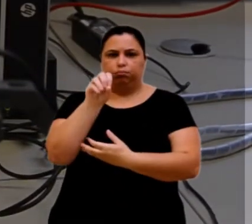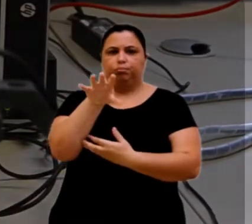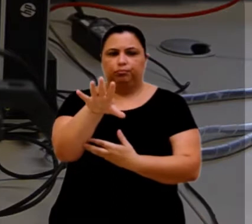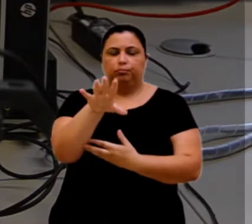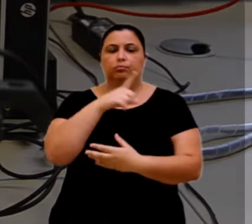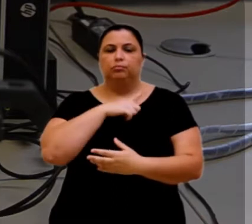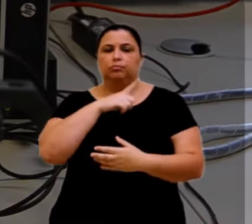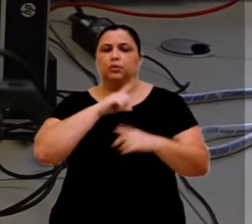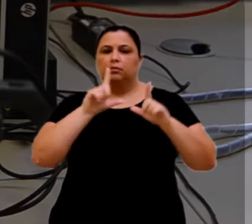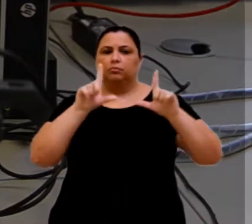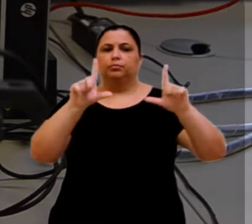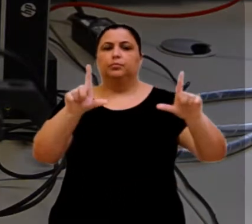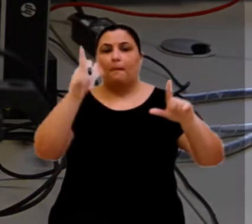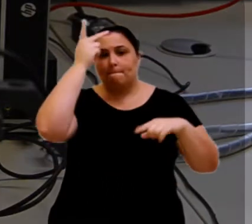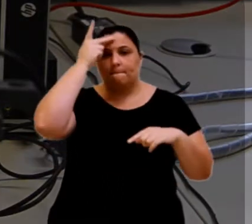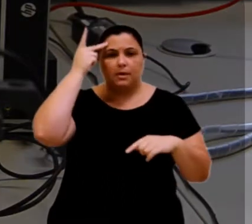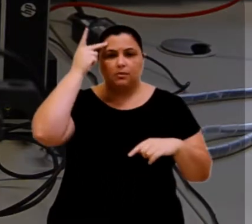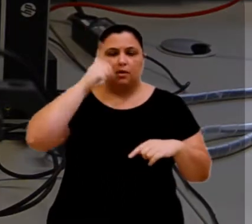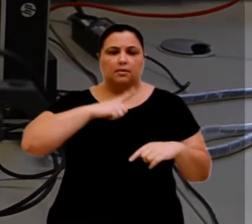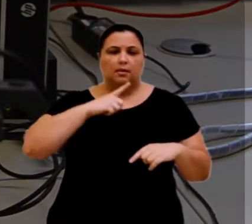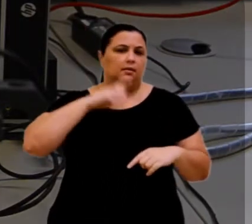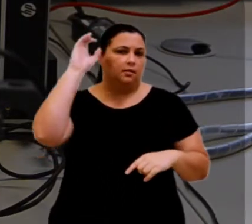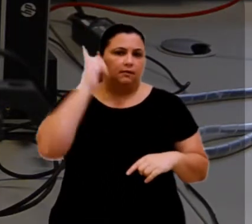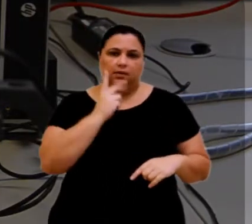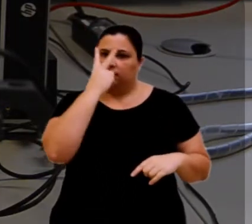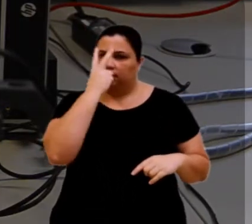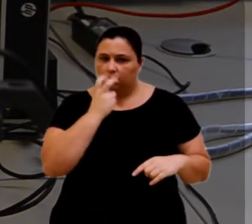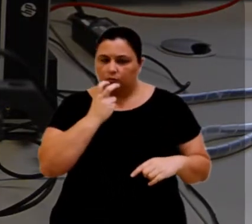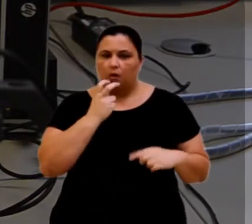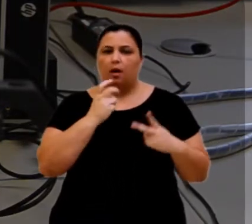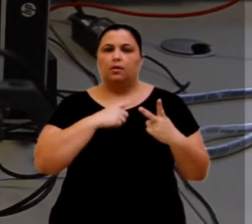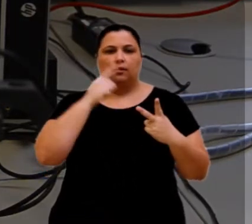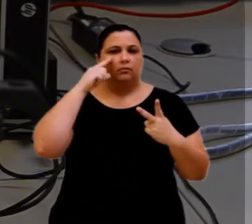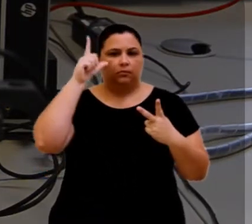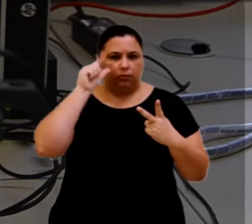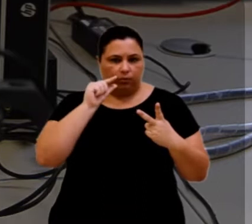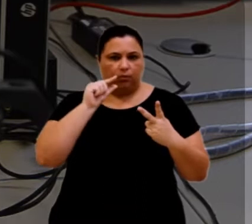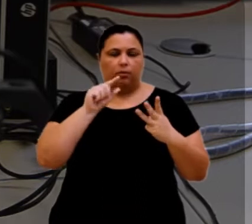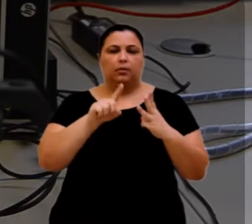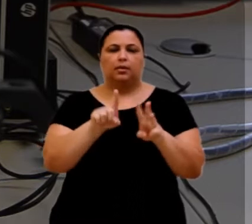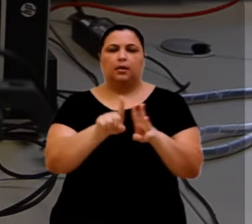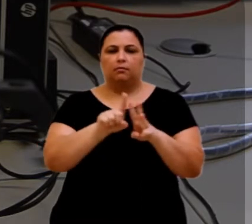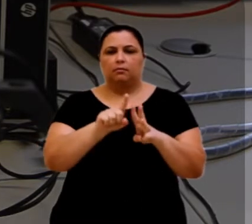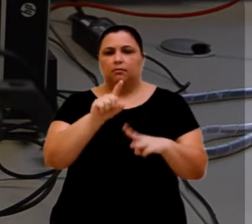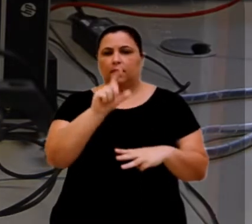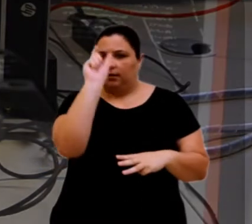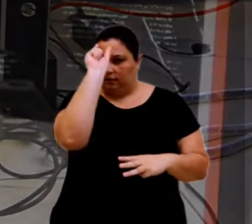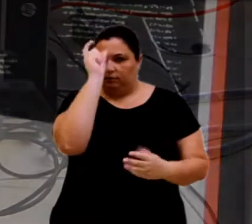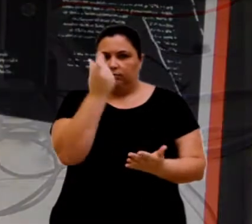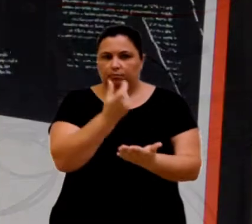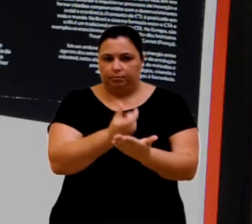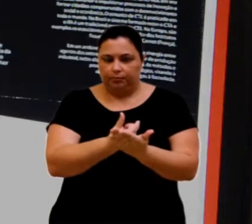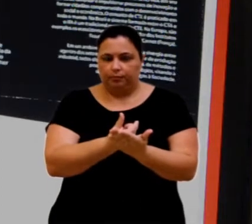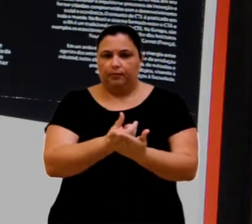busca atender principalmente pessoas com deficiência visual, baixo letramento e dislexia, permitindo acesso a